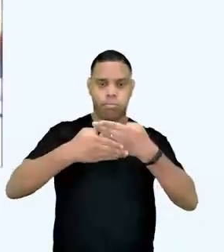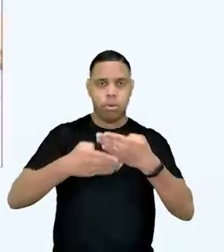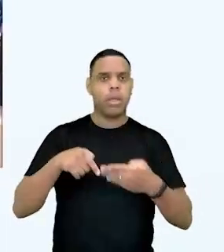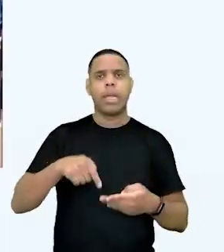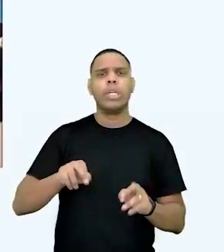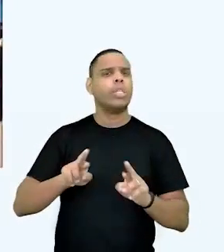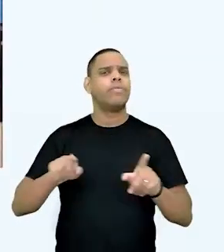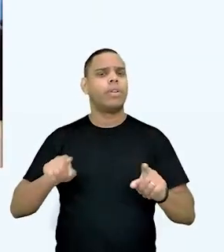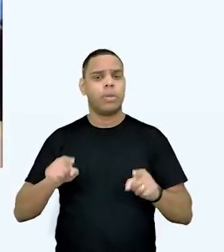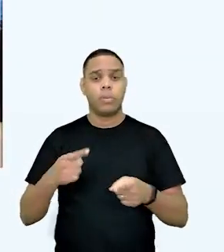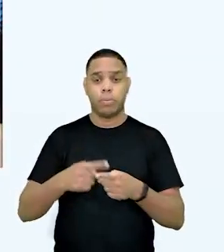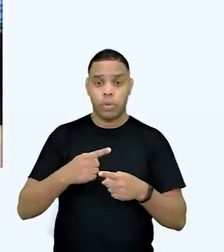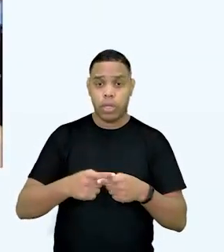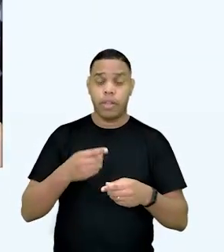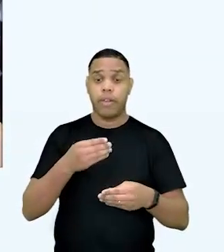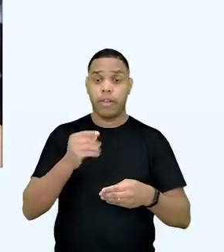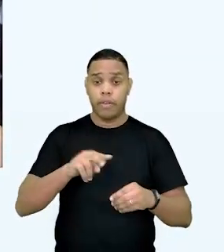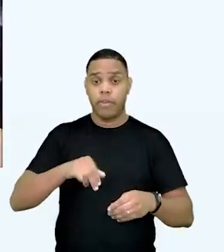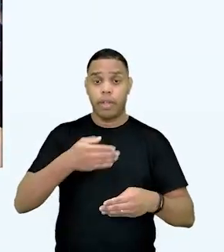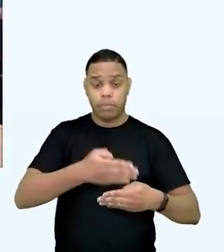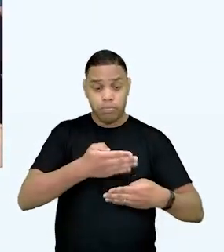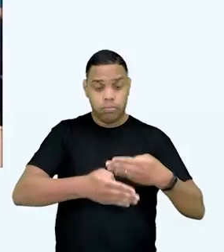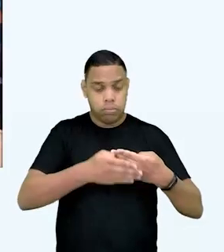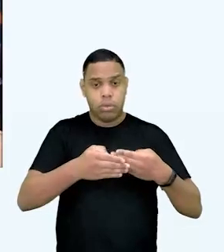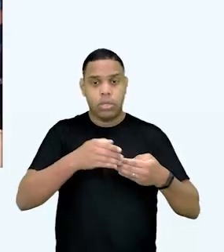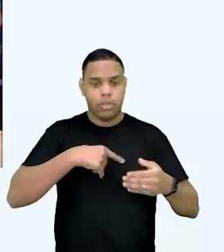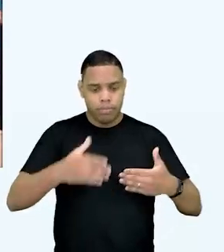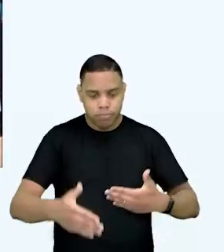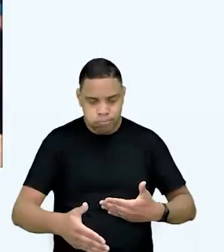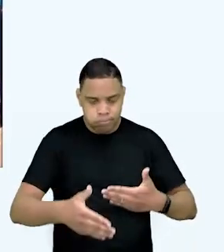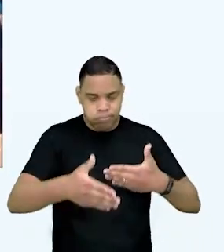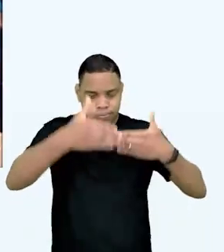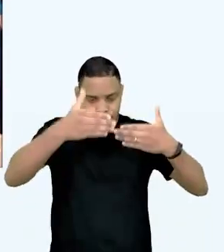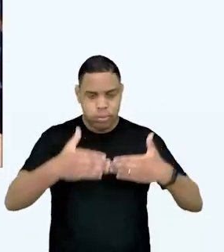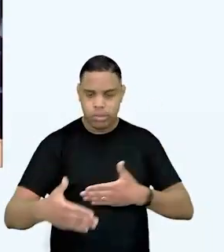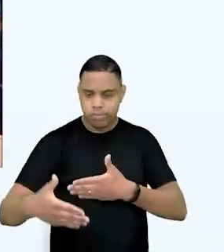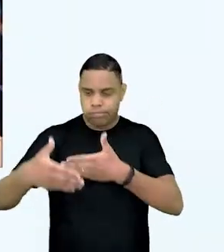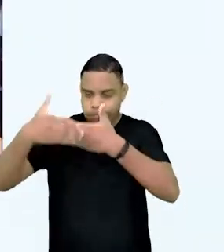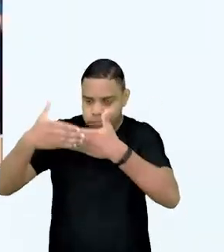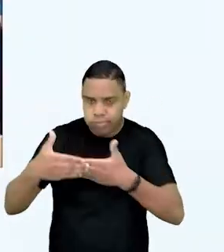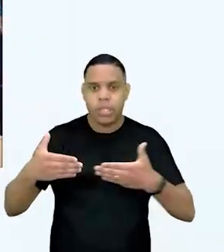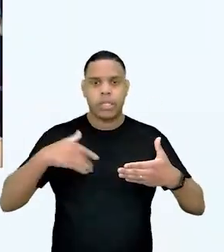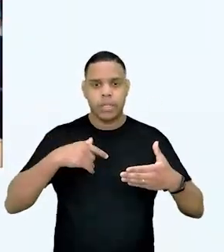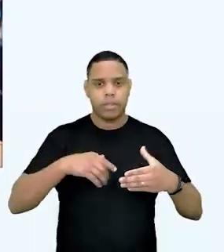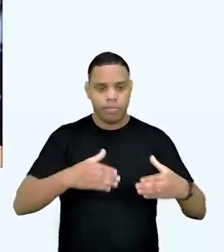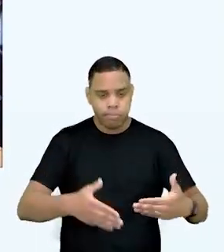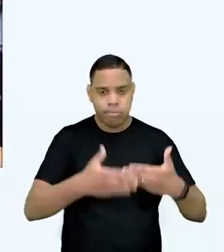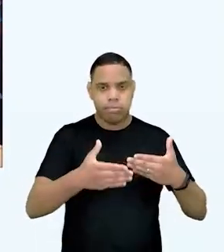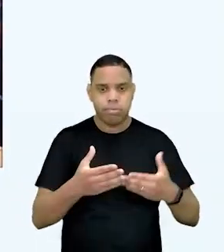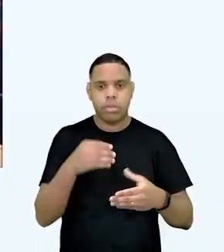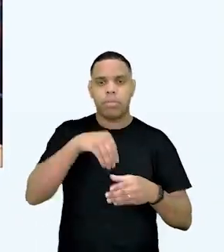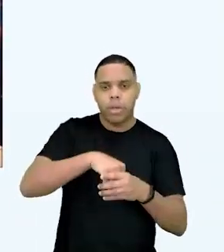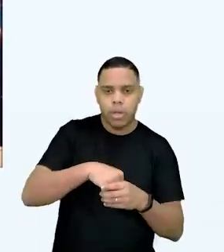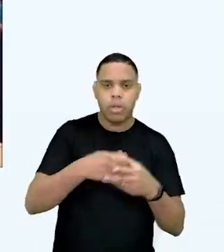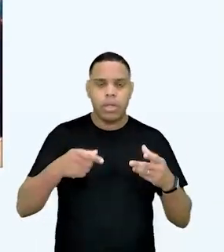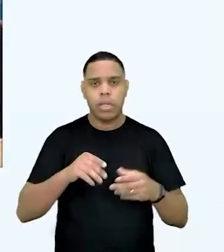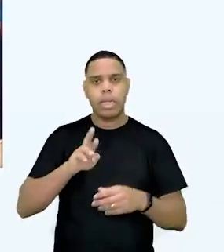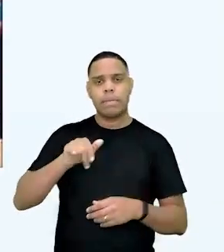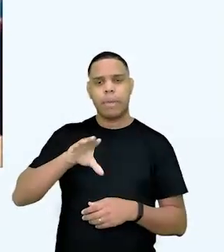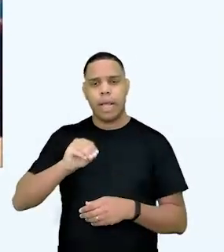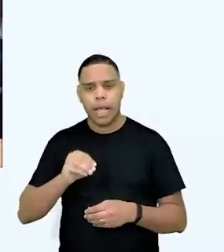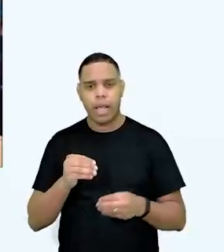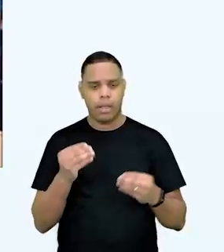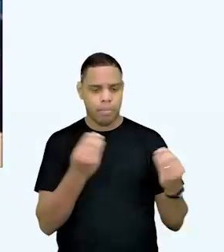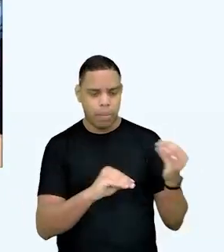aí o diferencial do COBE é que ele é uma casa que vai sendo espumpida, né, camada por camada. E você pode embutir bancos de